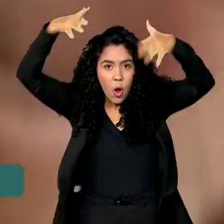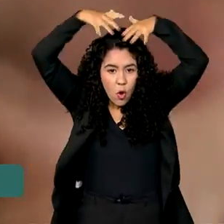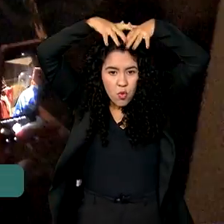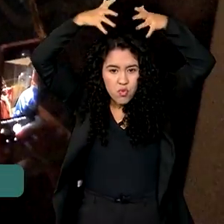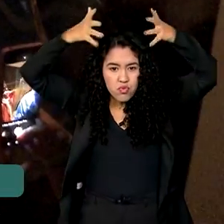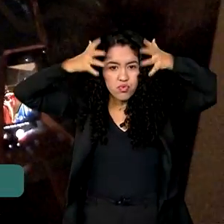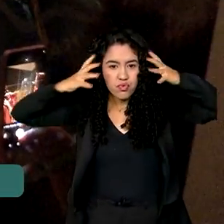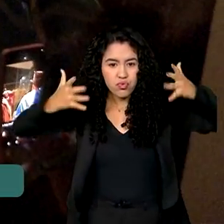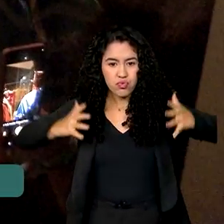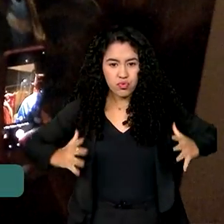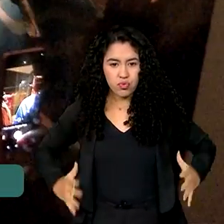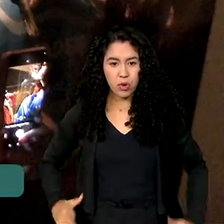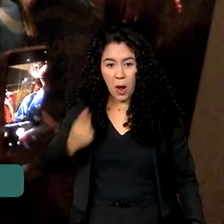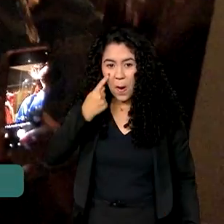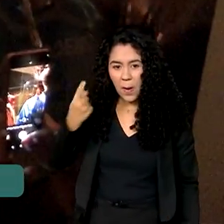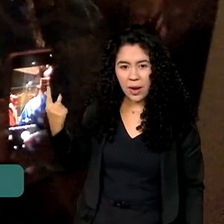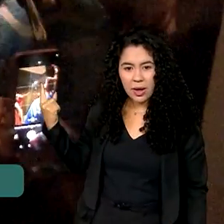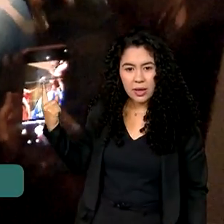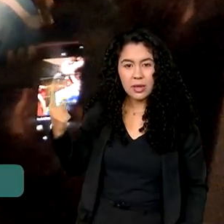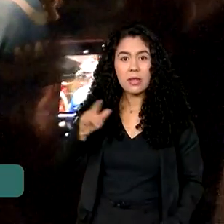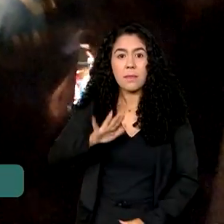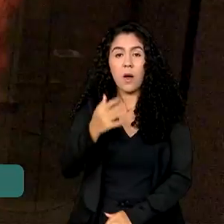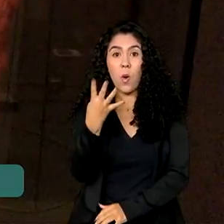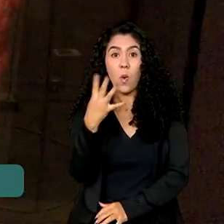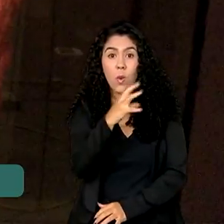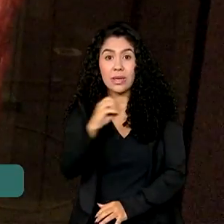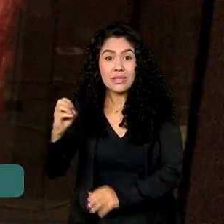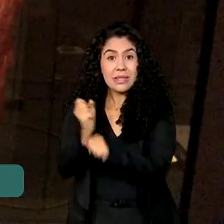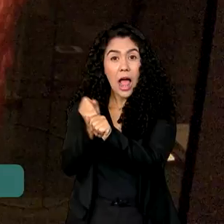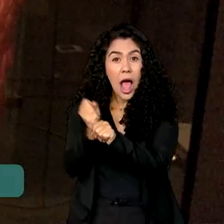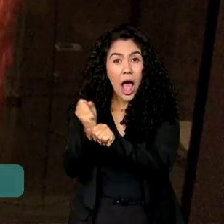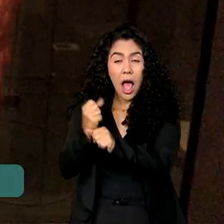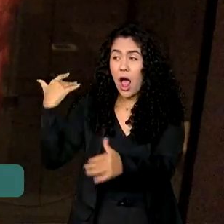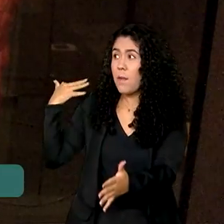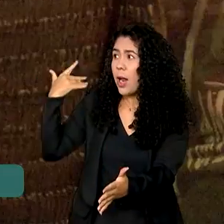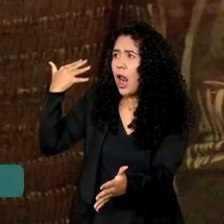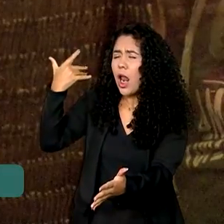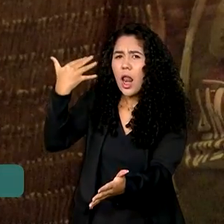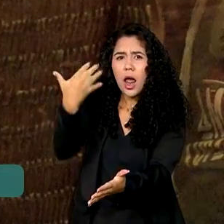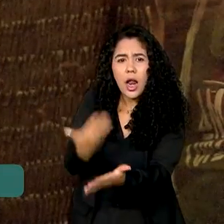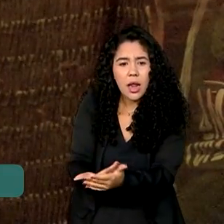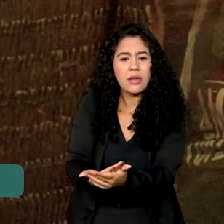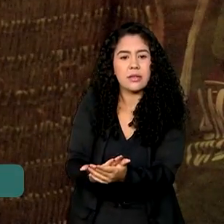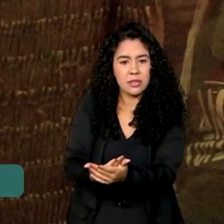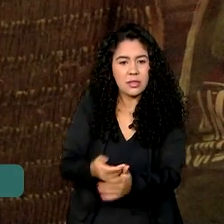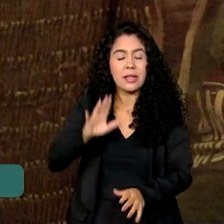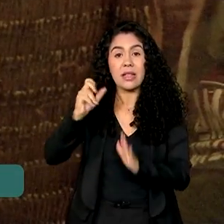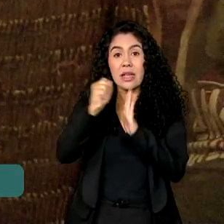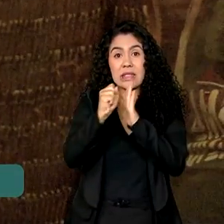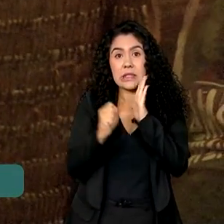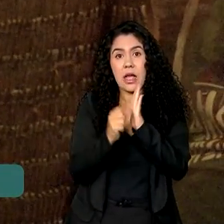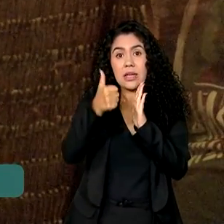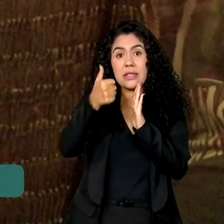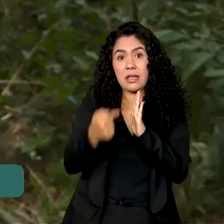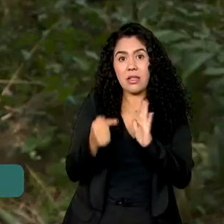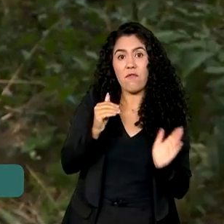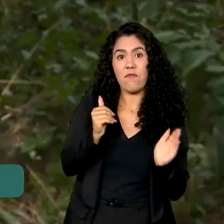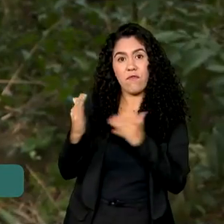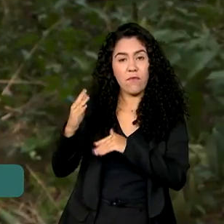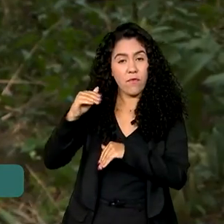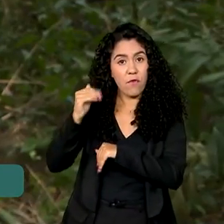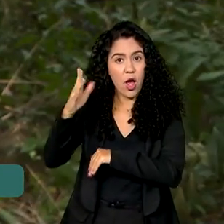religioso tem cerca de 400 anos e estava fora do país desde o século XVII.